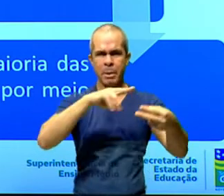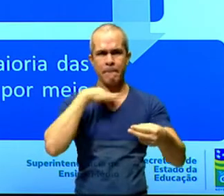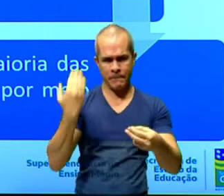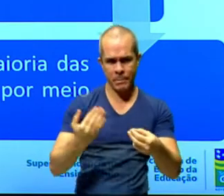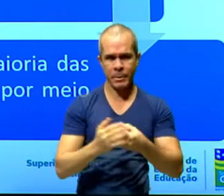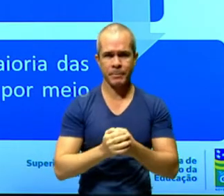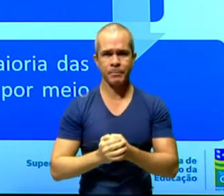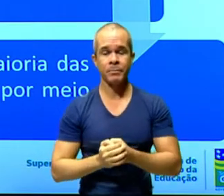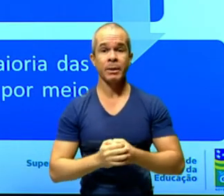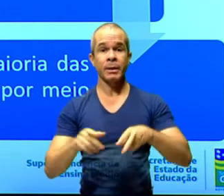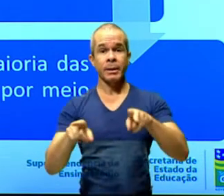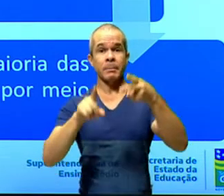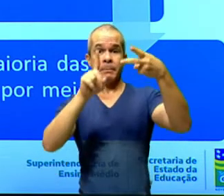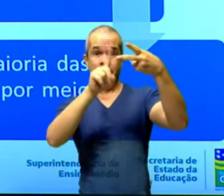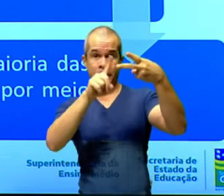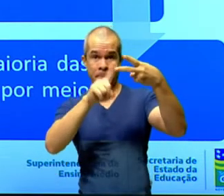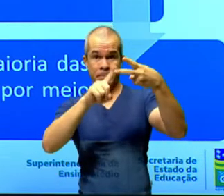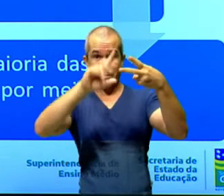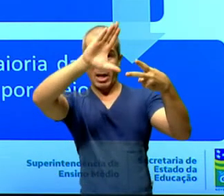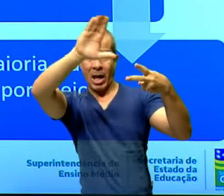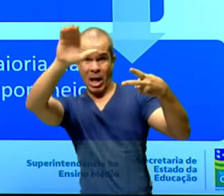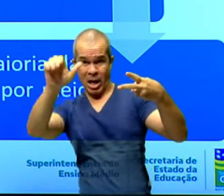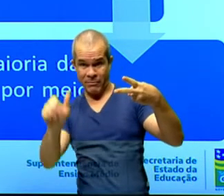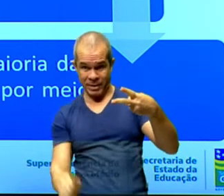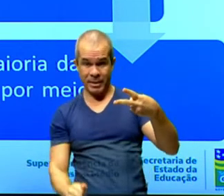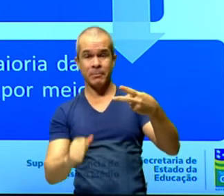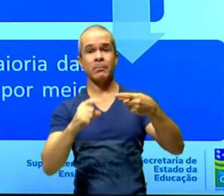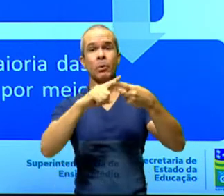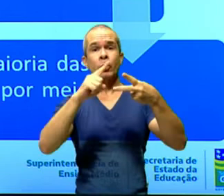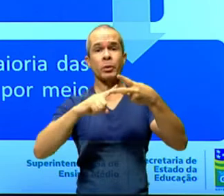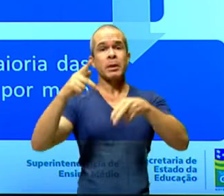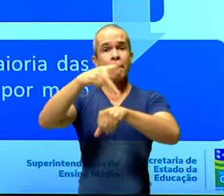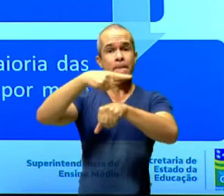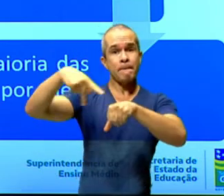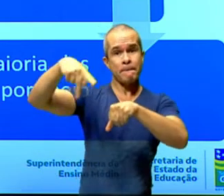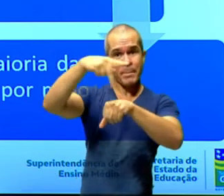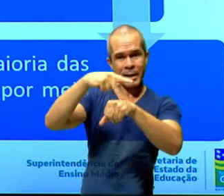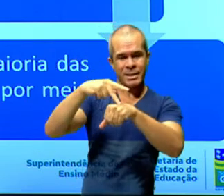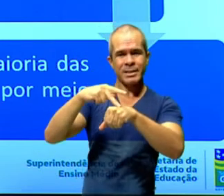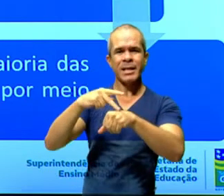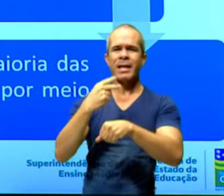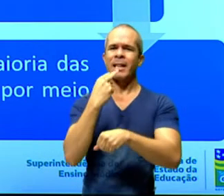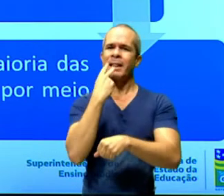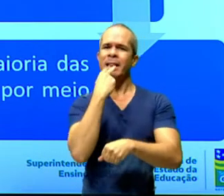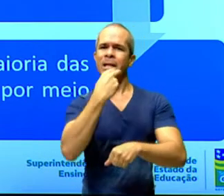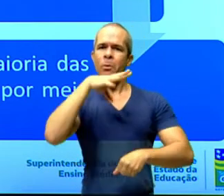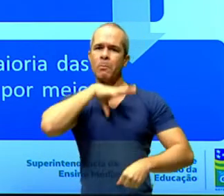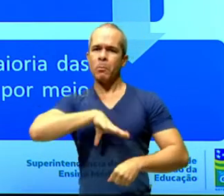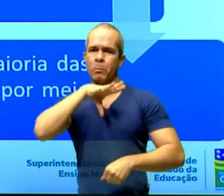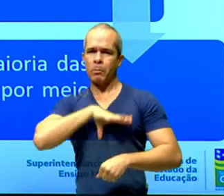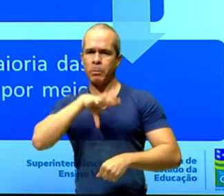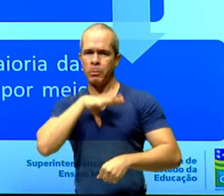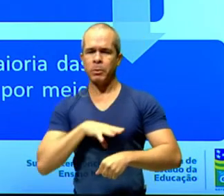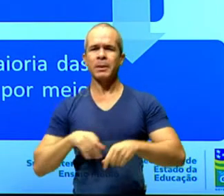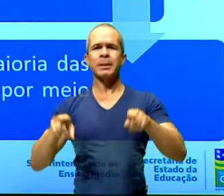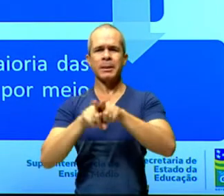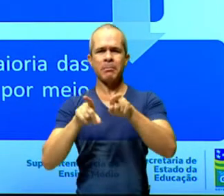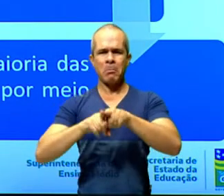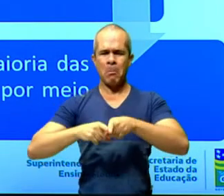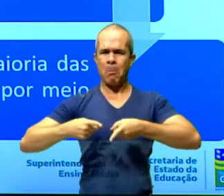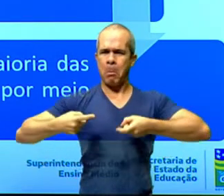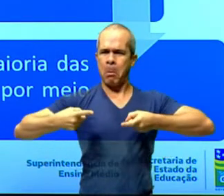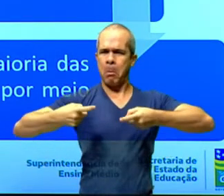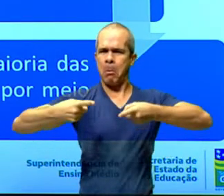casos clássicos, Angola e Moçambique, a independência foi alcançada através de uma luta armada,